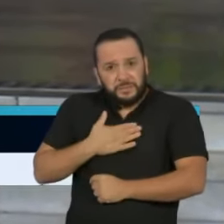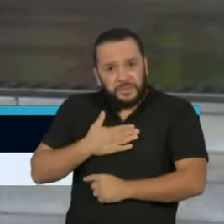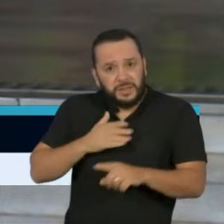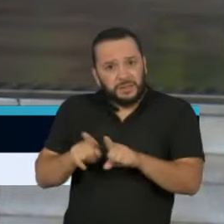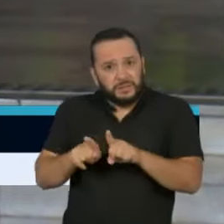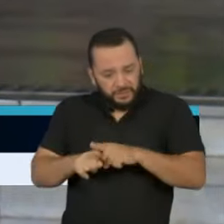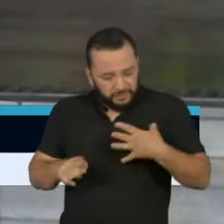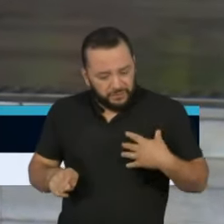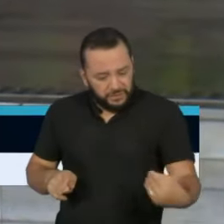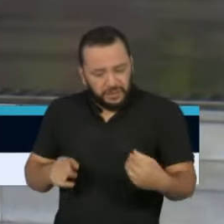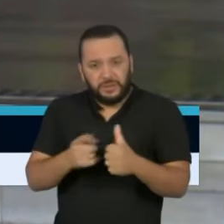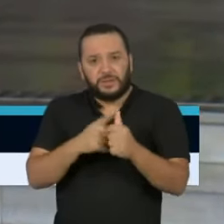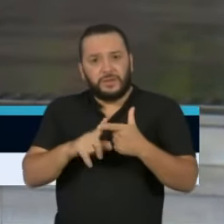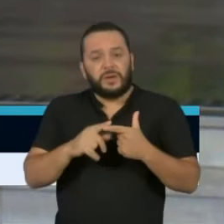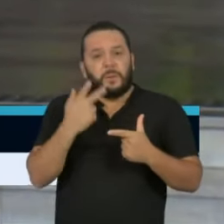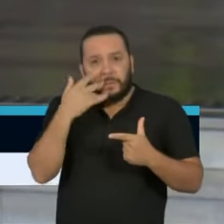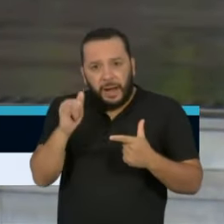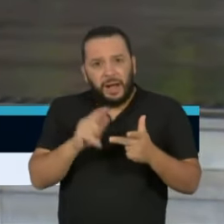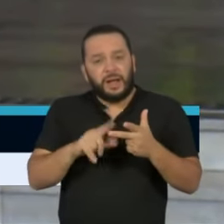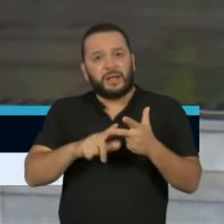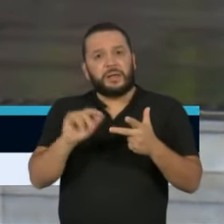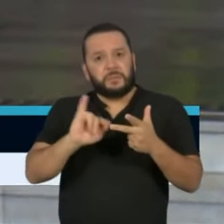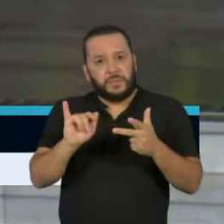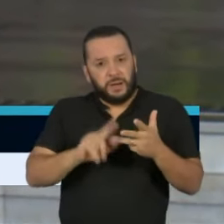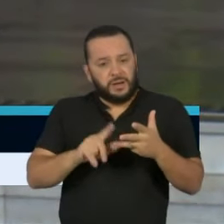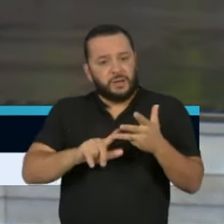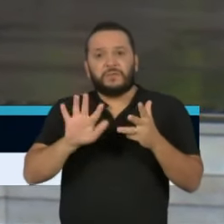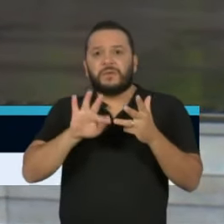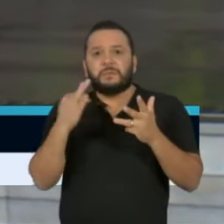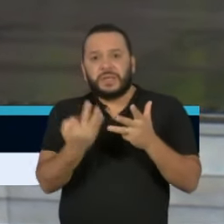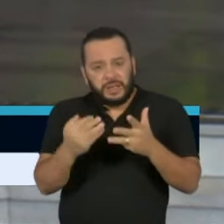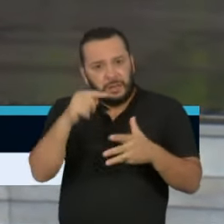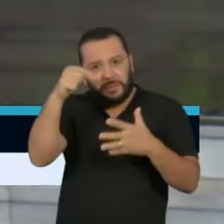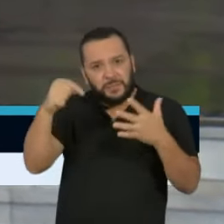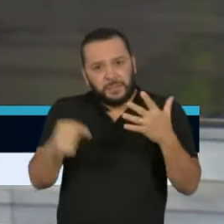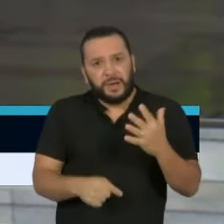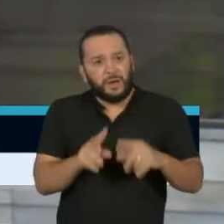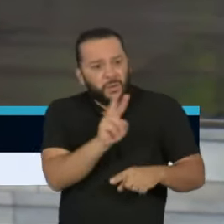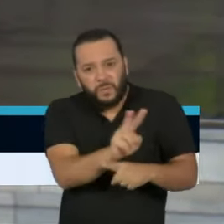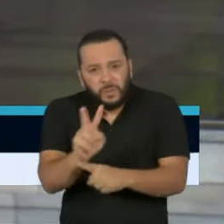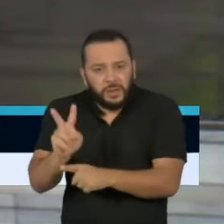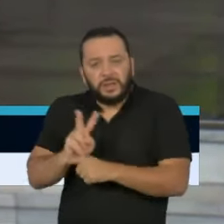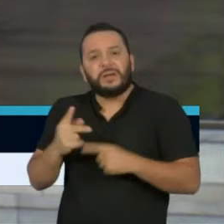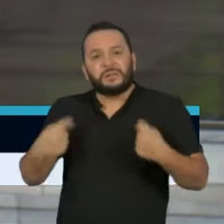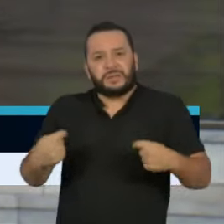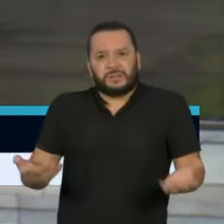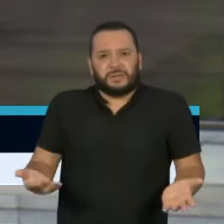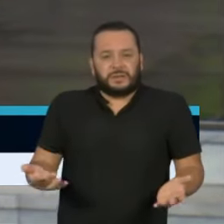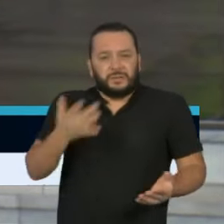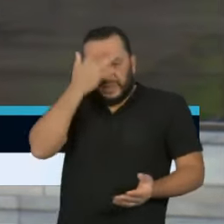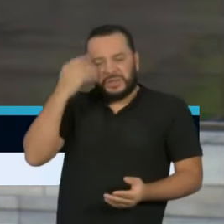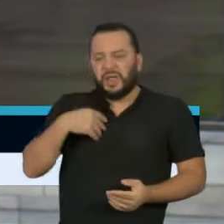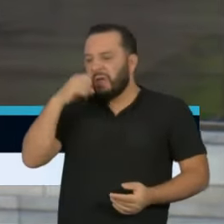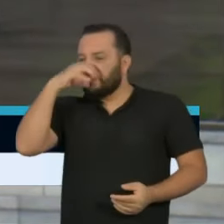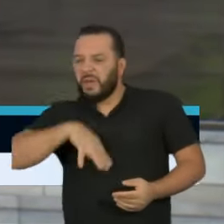filhos, a vida dos seus pais, dos seus irmãos, das suas pessoas mais queridas. Eu não consigo conceber alguém que queira expor a sua